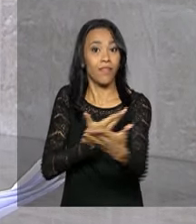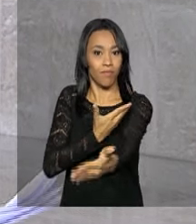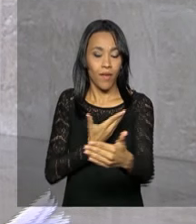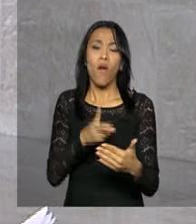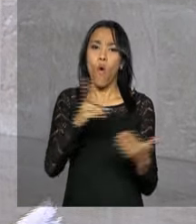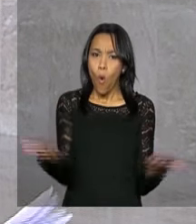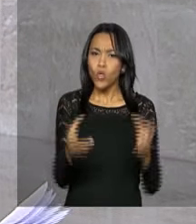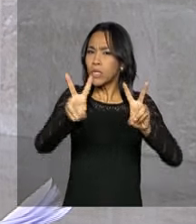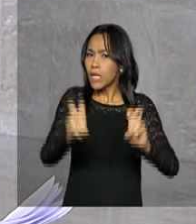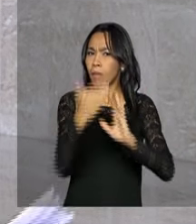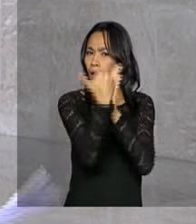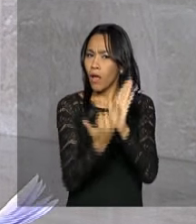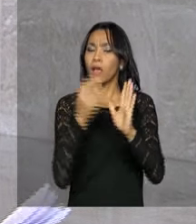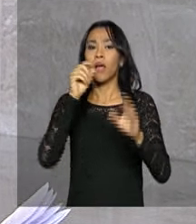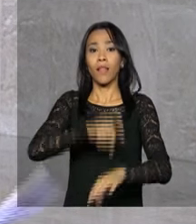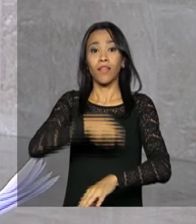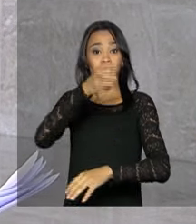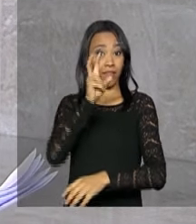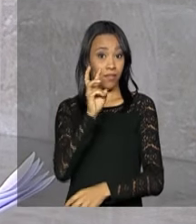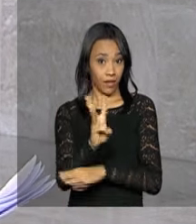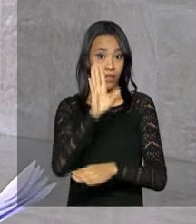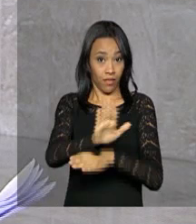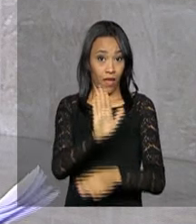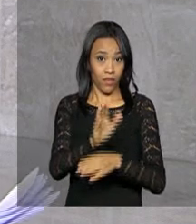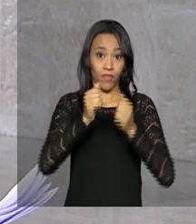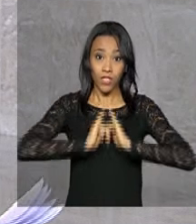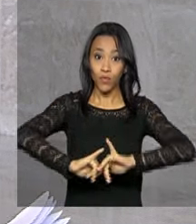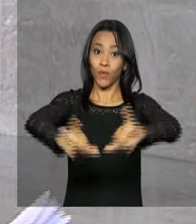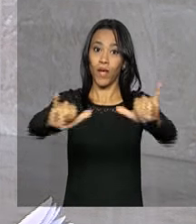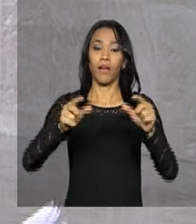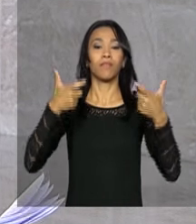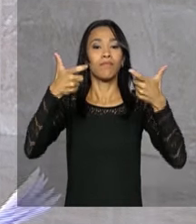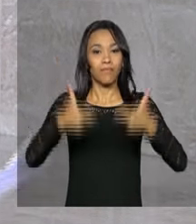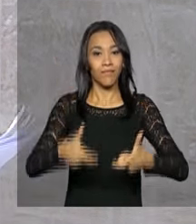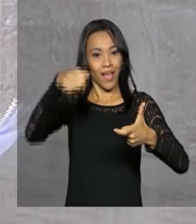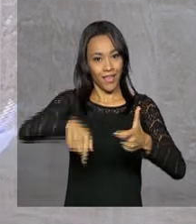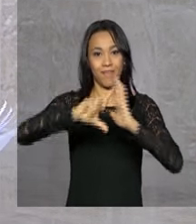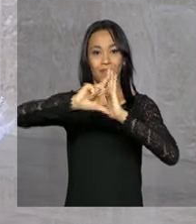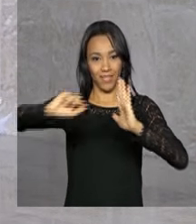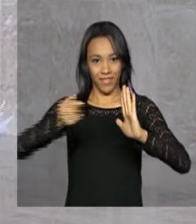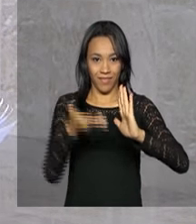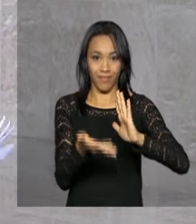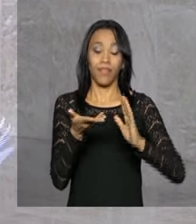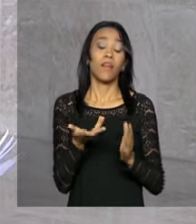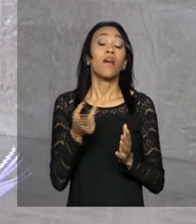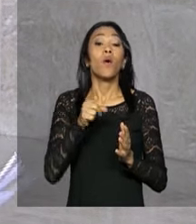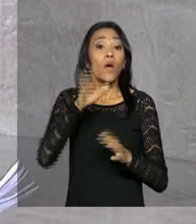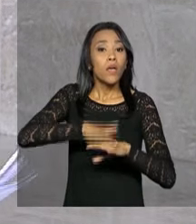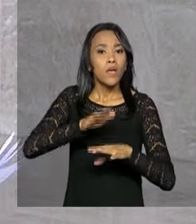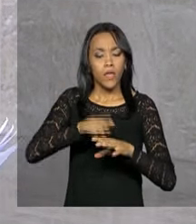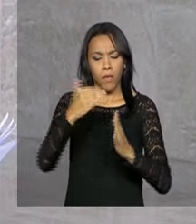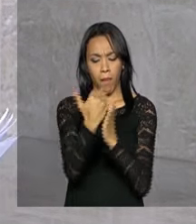lançado hoje, às 15 horas, no Instituto Federal de Educação, Ciência e Tecnologia de Brasília. O plano de